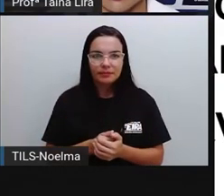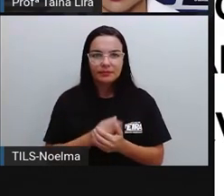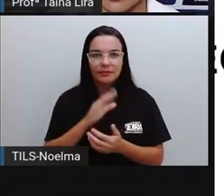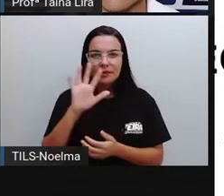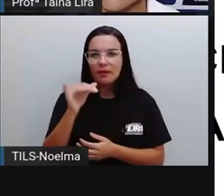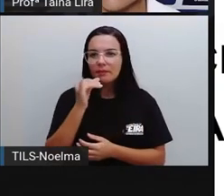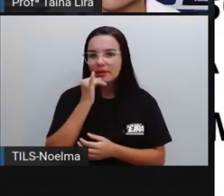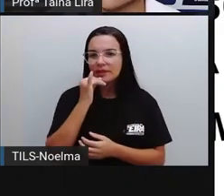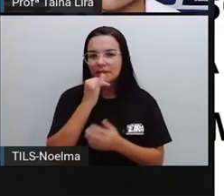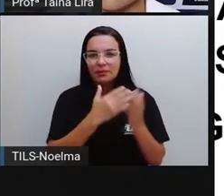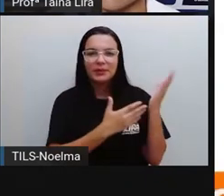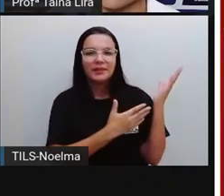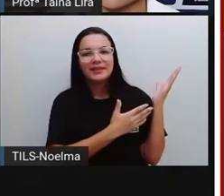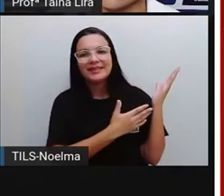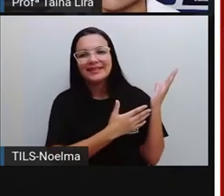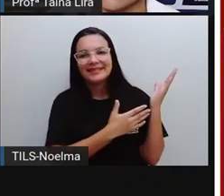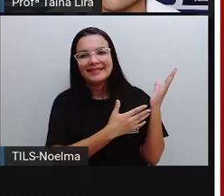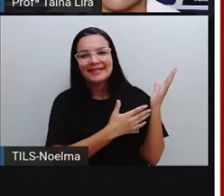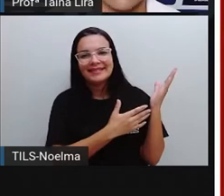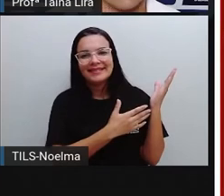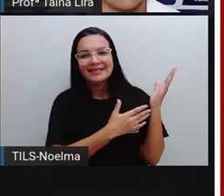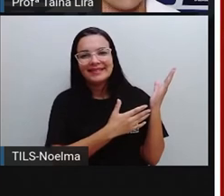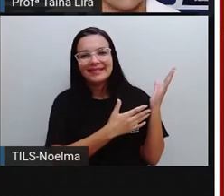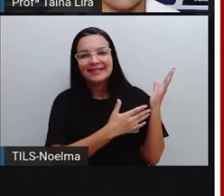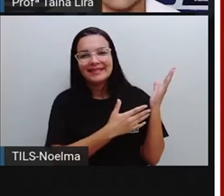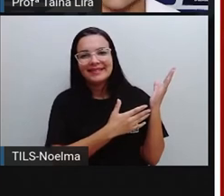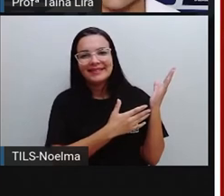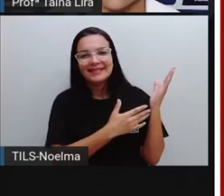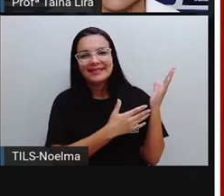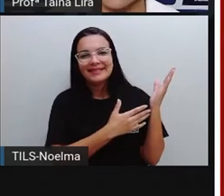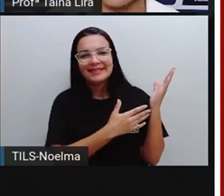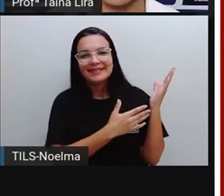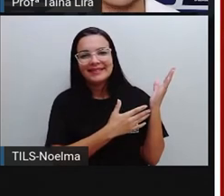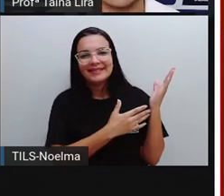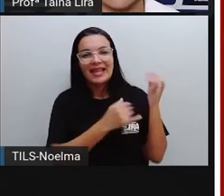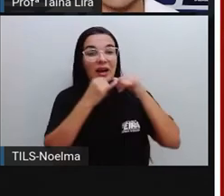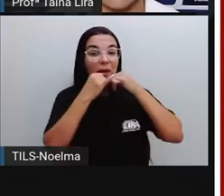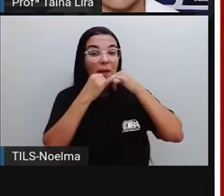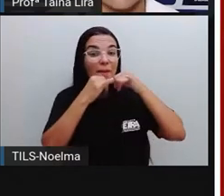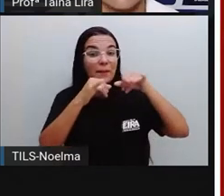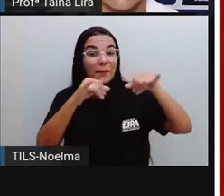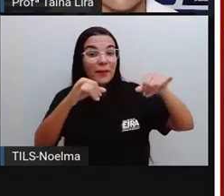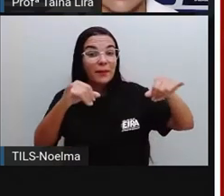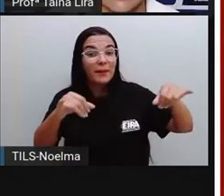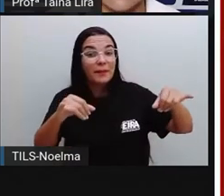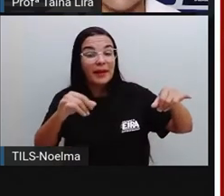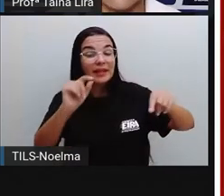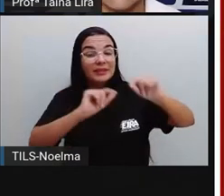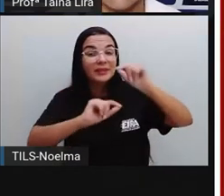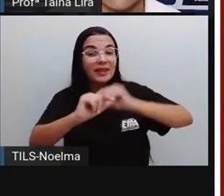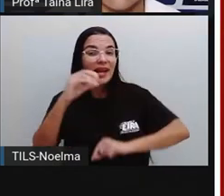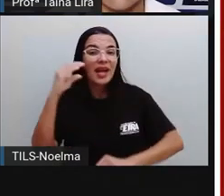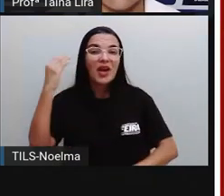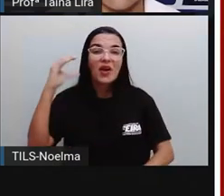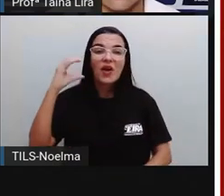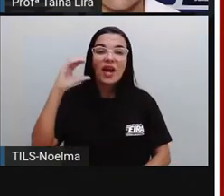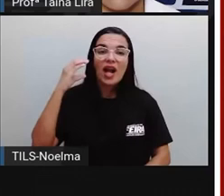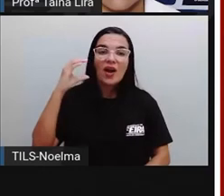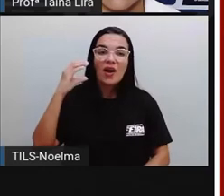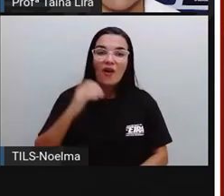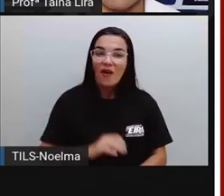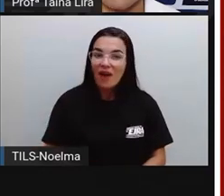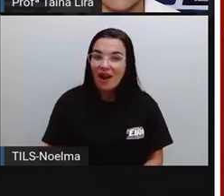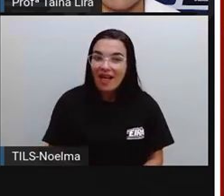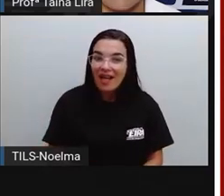exemplo, ó, olha lá um texto publicitário aí, né, da Coca-Cola.